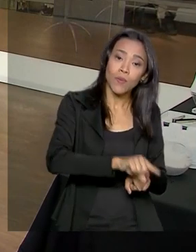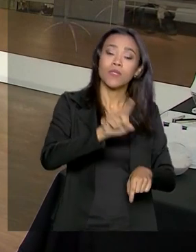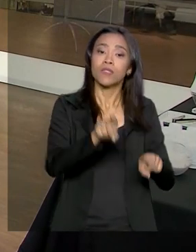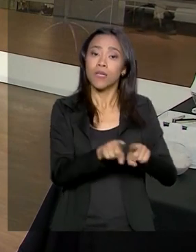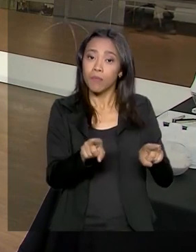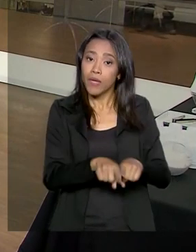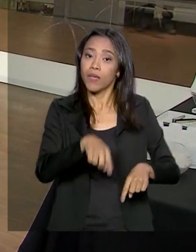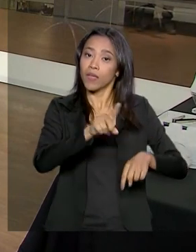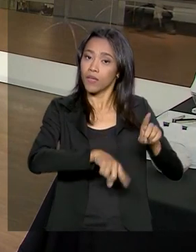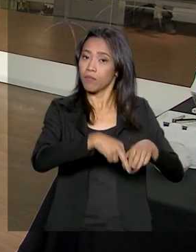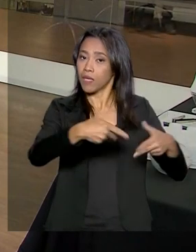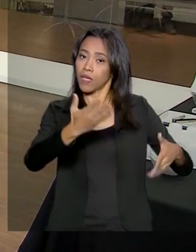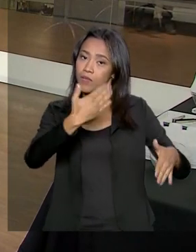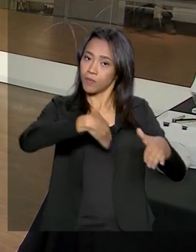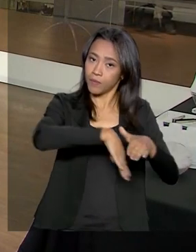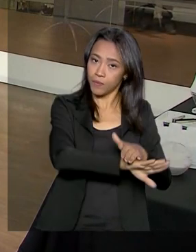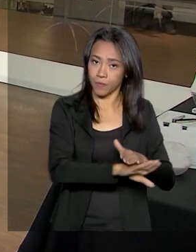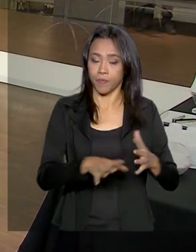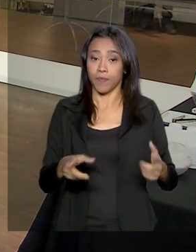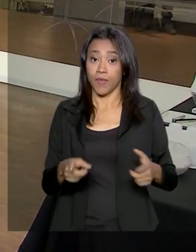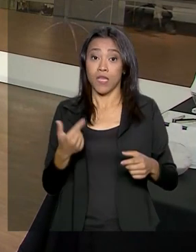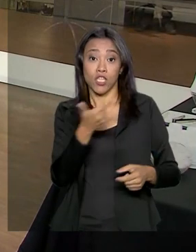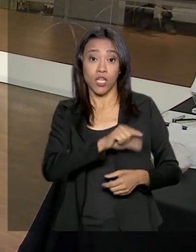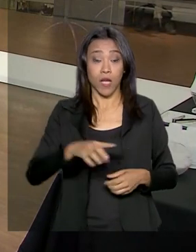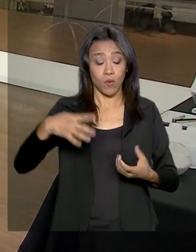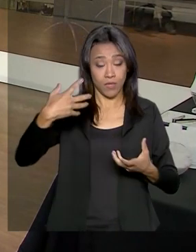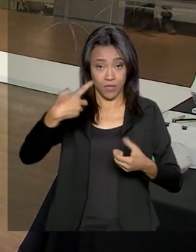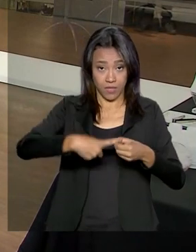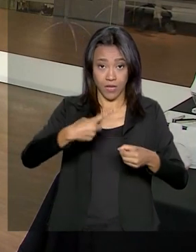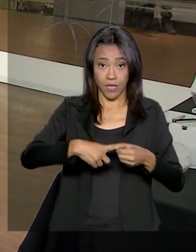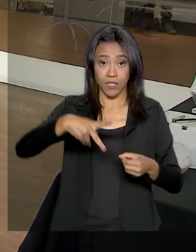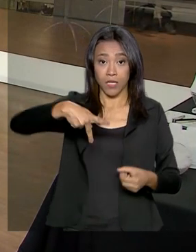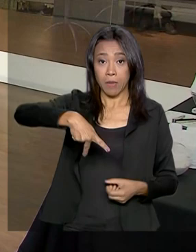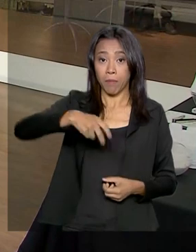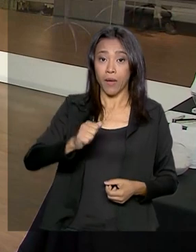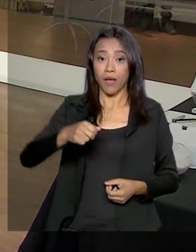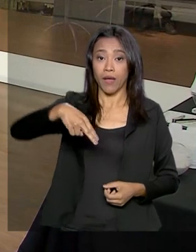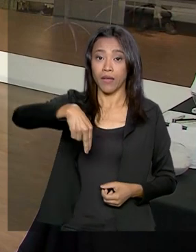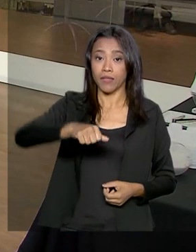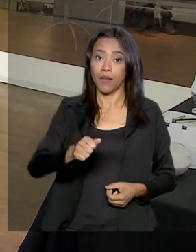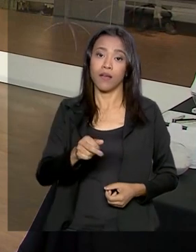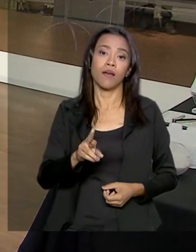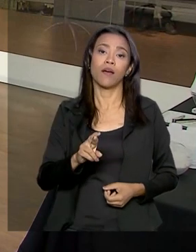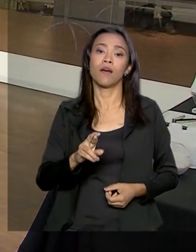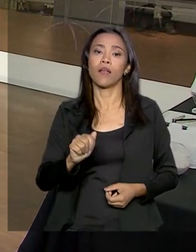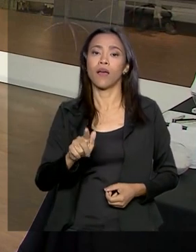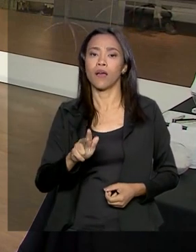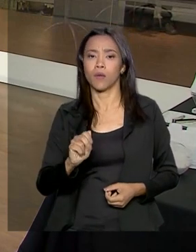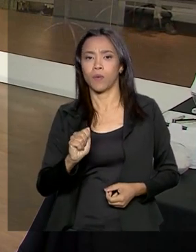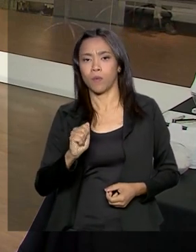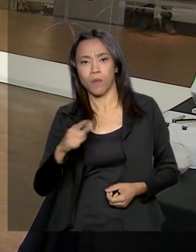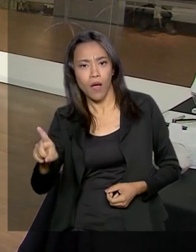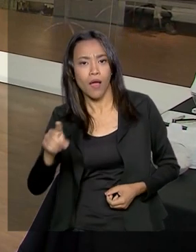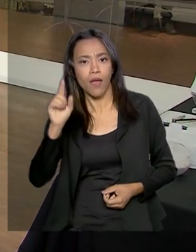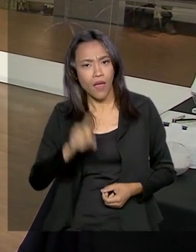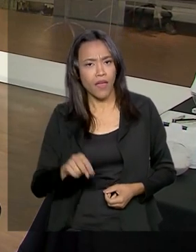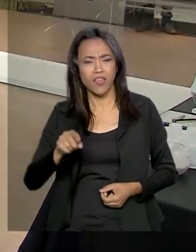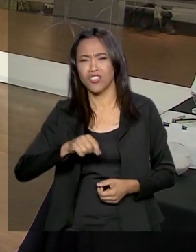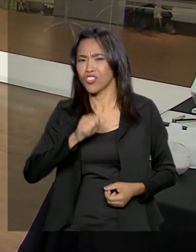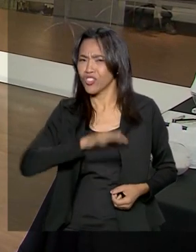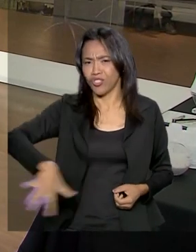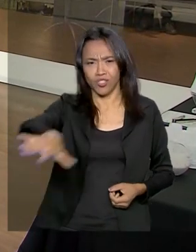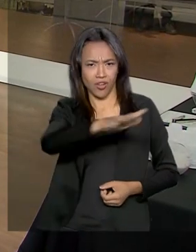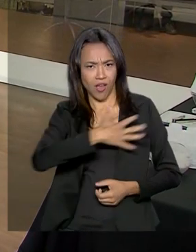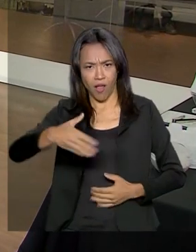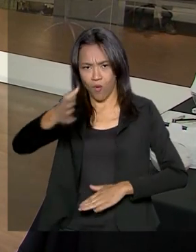minerais sólidos. Já em Paranaguá, a área será destinada à armazenagem geral. As